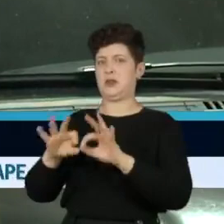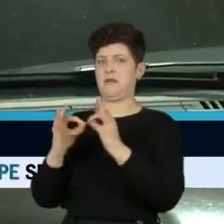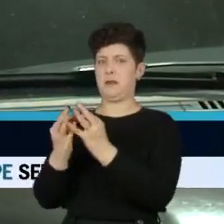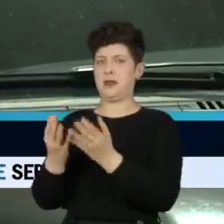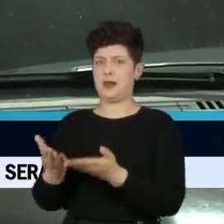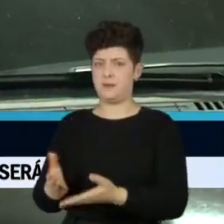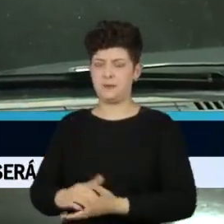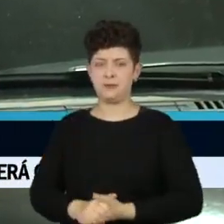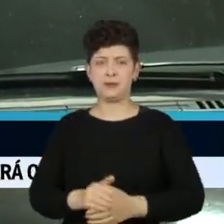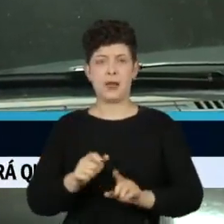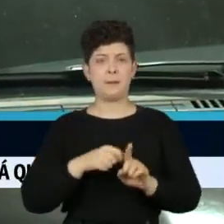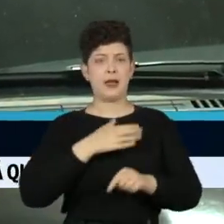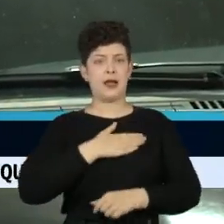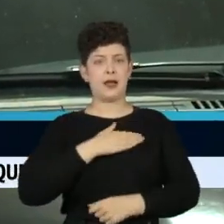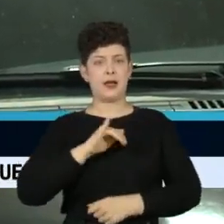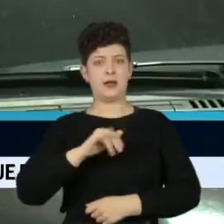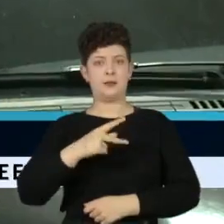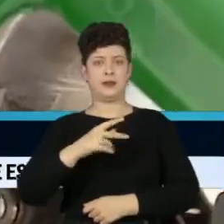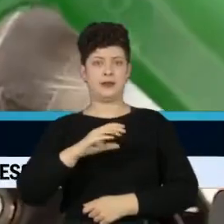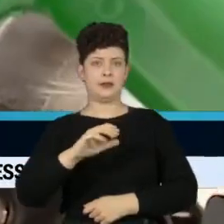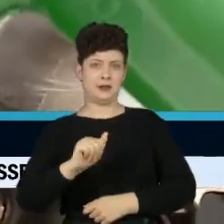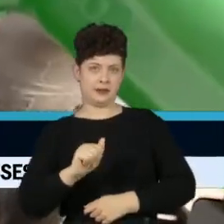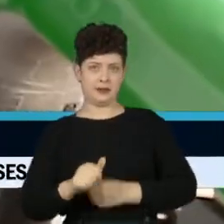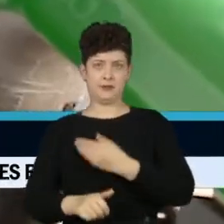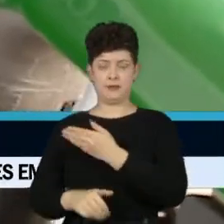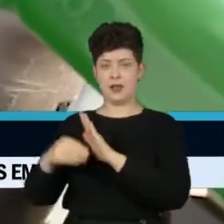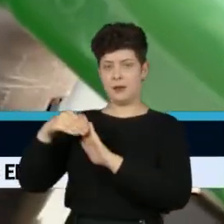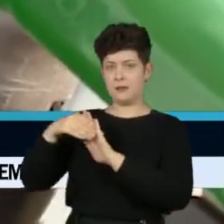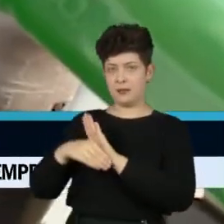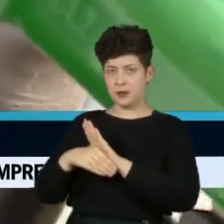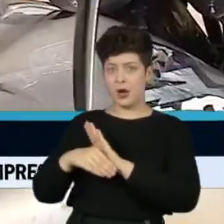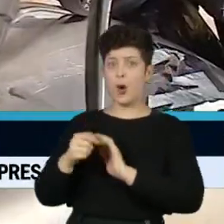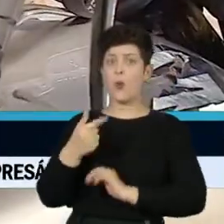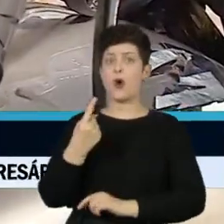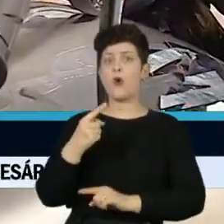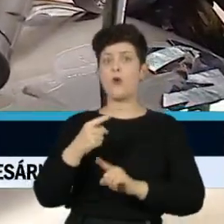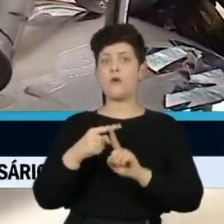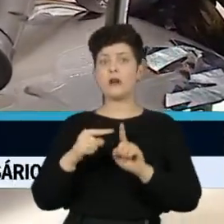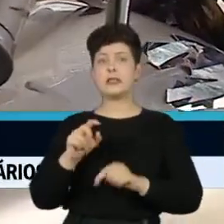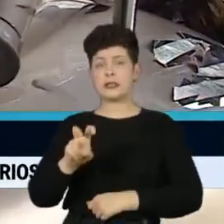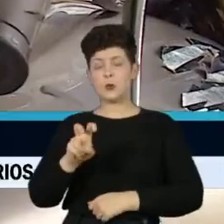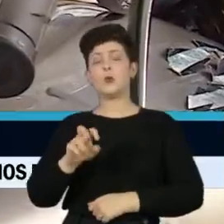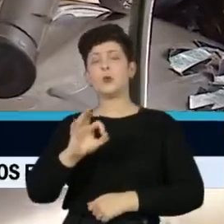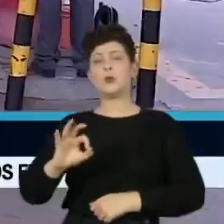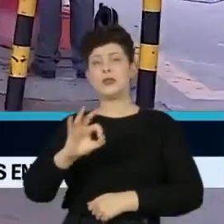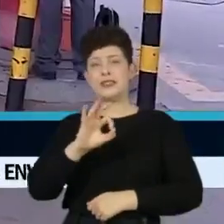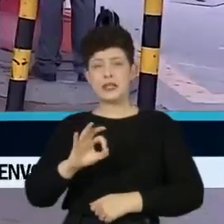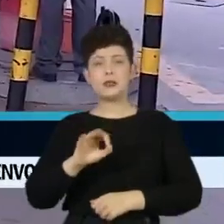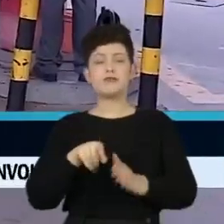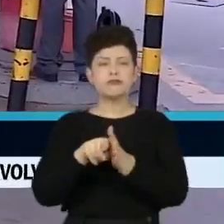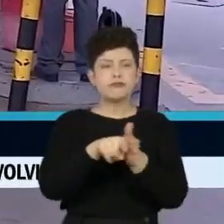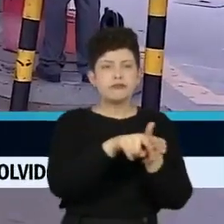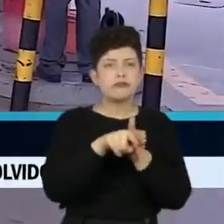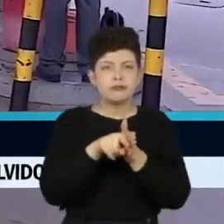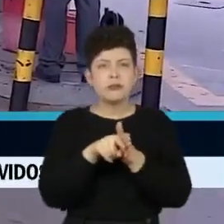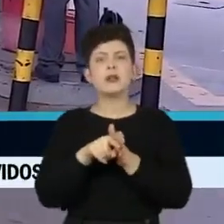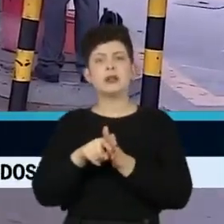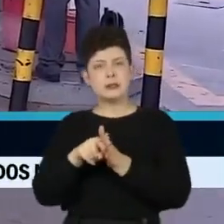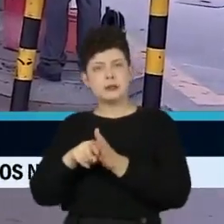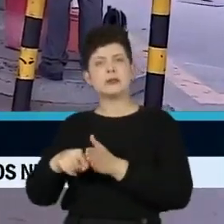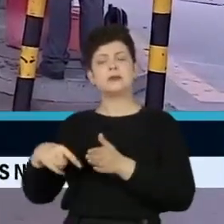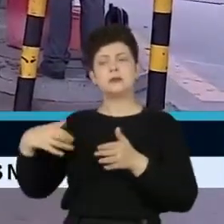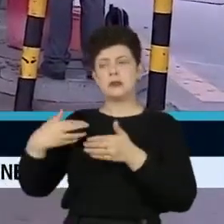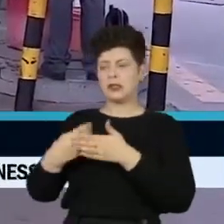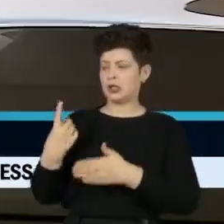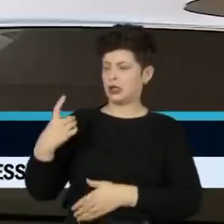Em agosto, o IPCA 15 registrou deflação de quase 1% nos cálculos do IBGE. É a taxa mais baixa desde